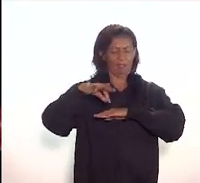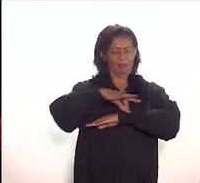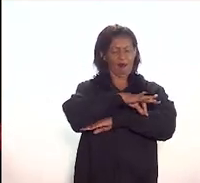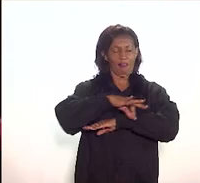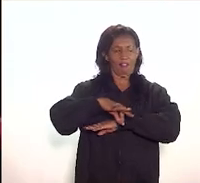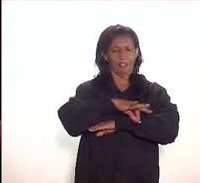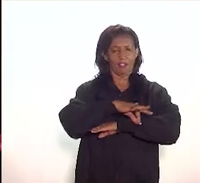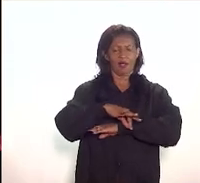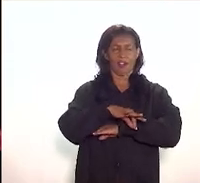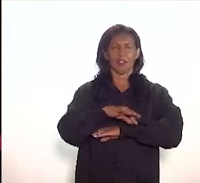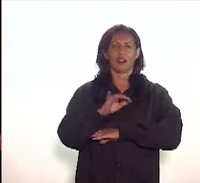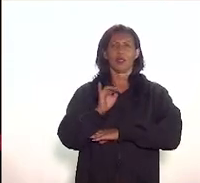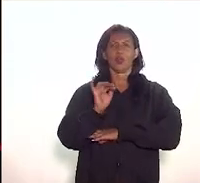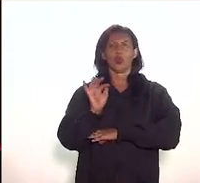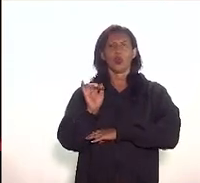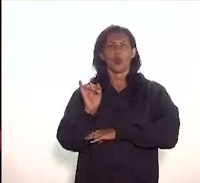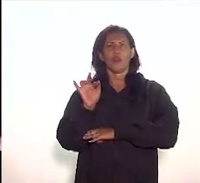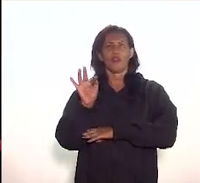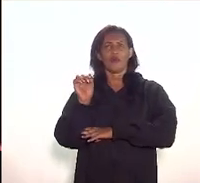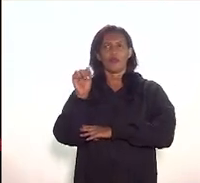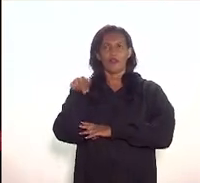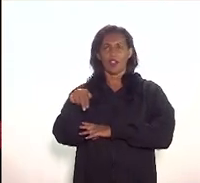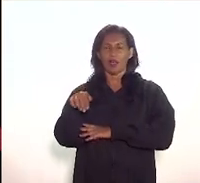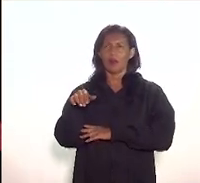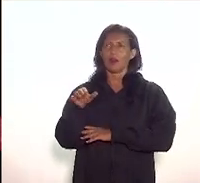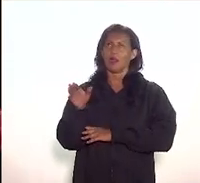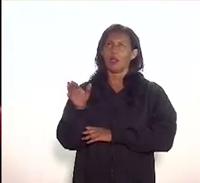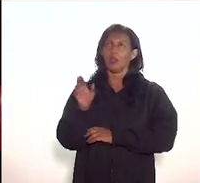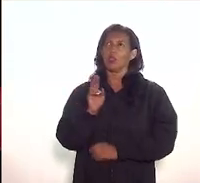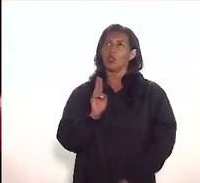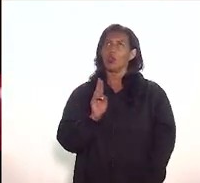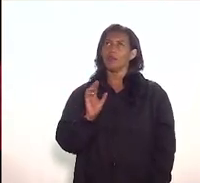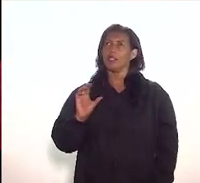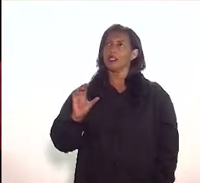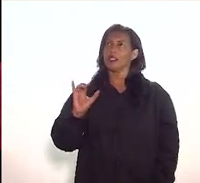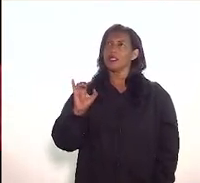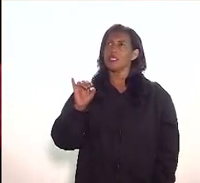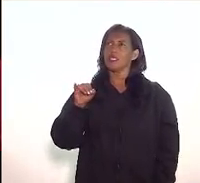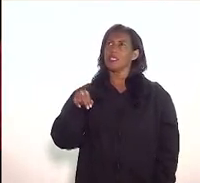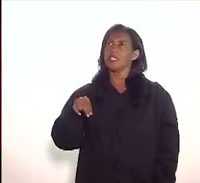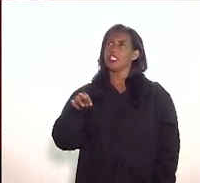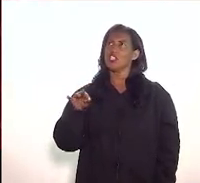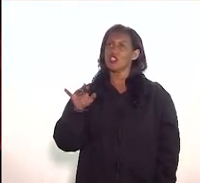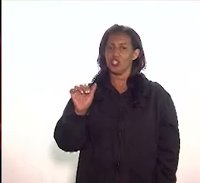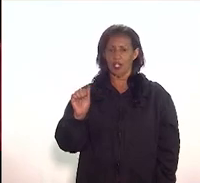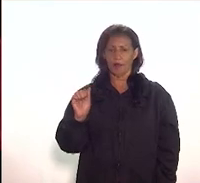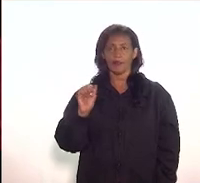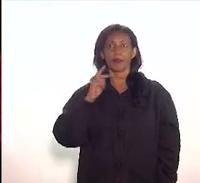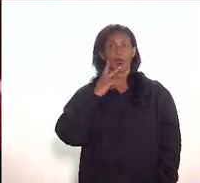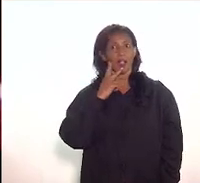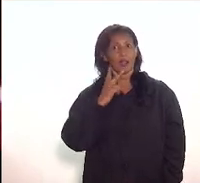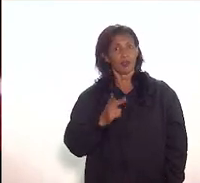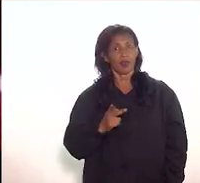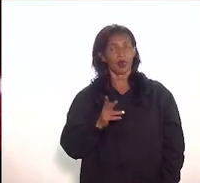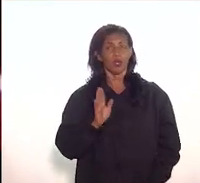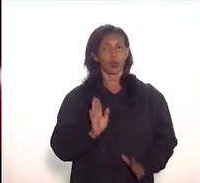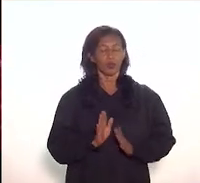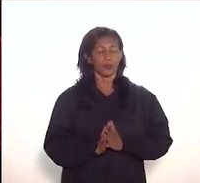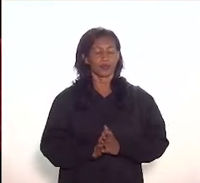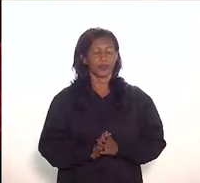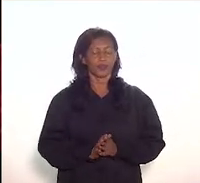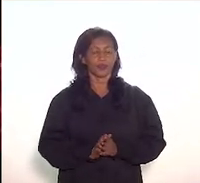Cintia eu estou sem o sobrenome dela aqui agora a Cintia ela falou justamente